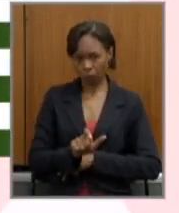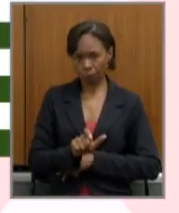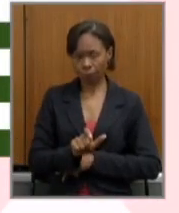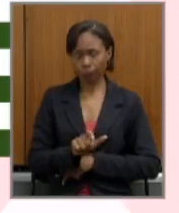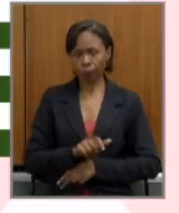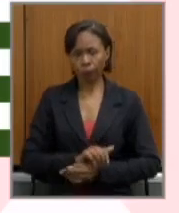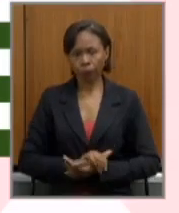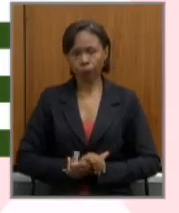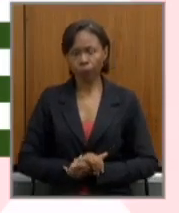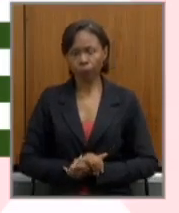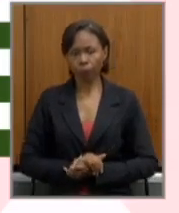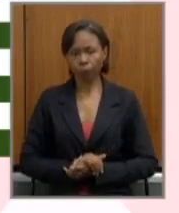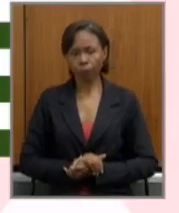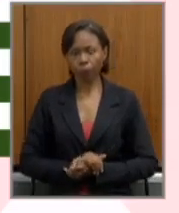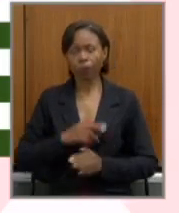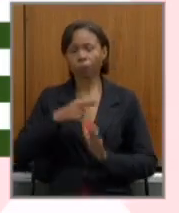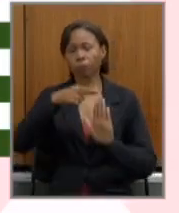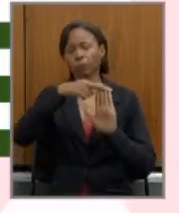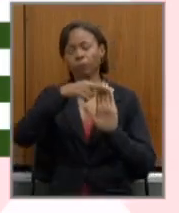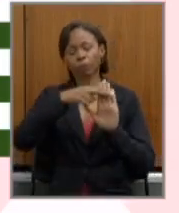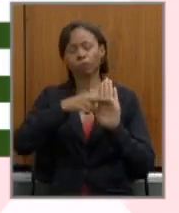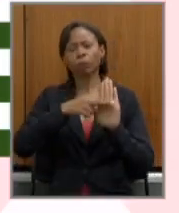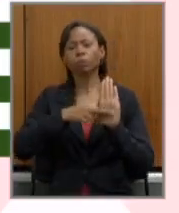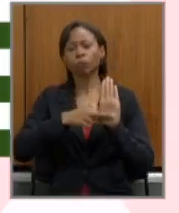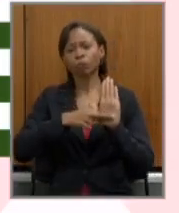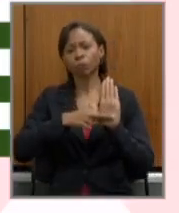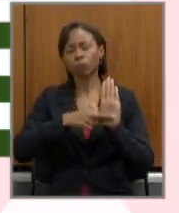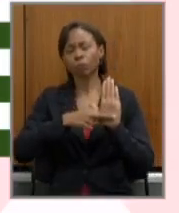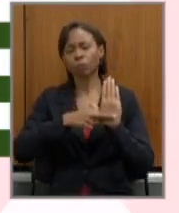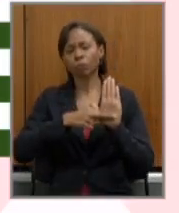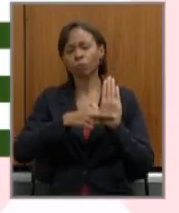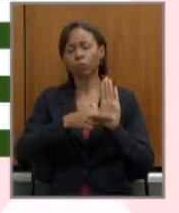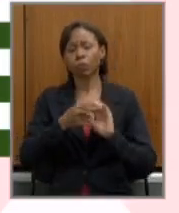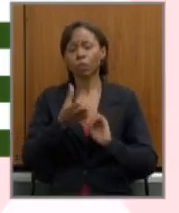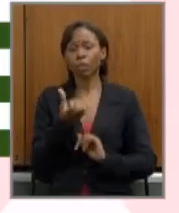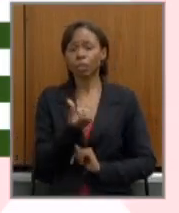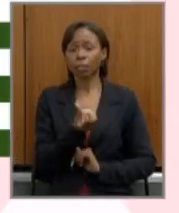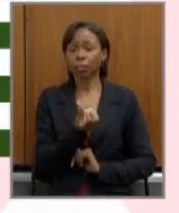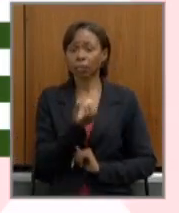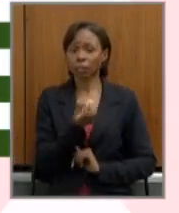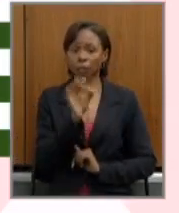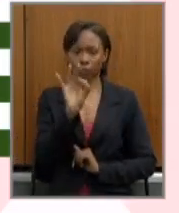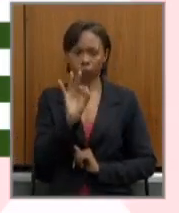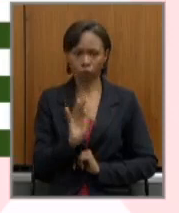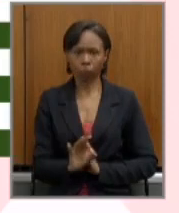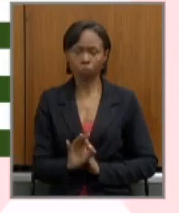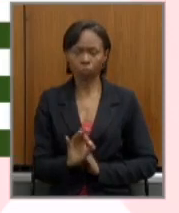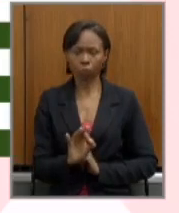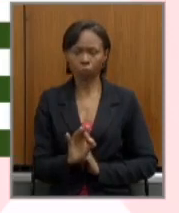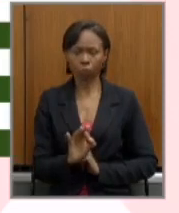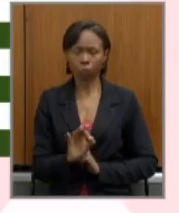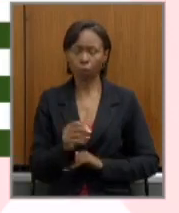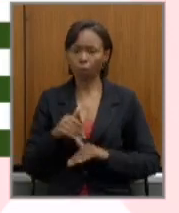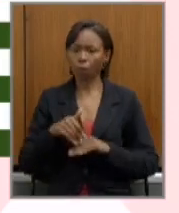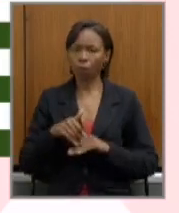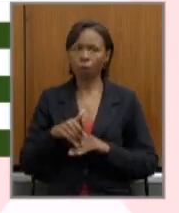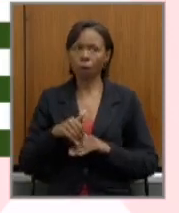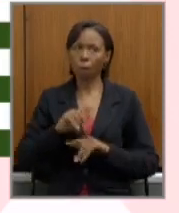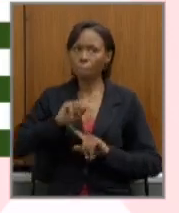a regra é 60% mais